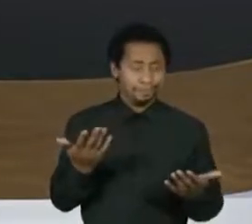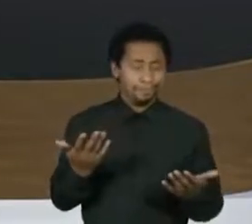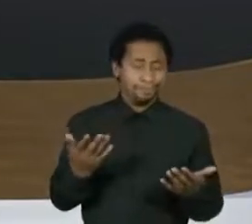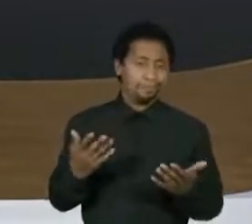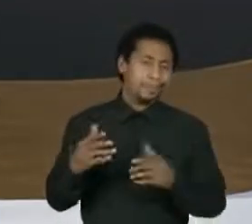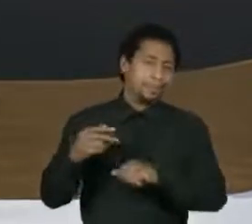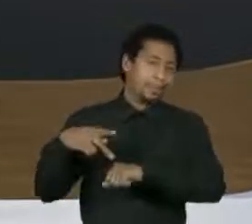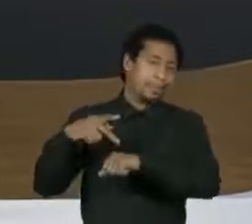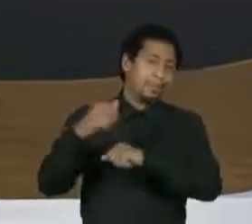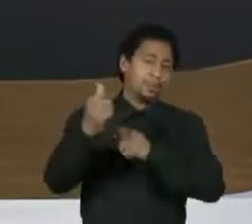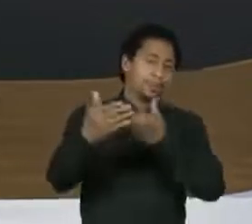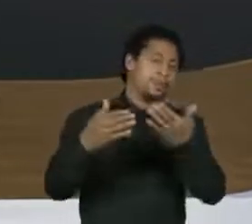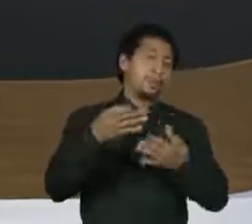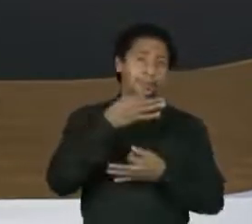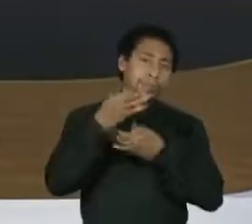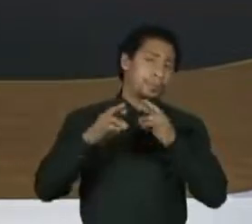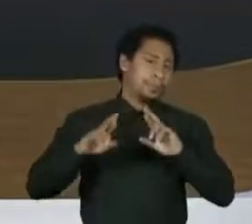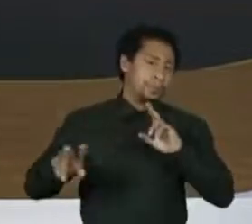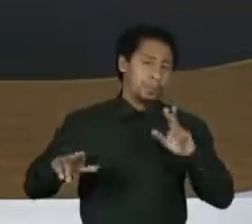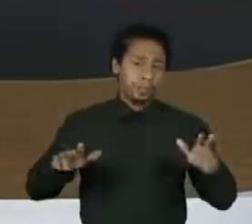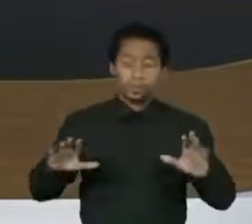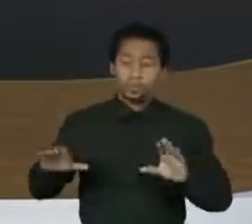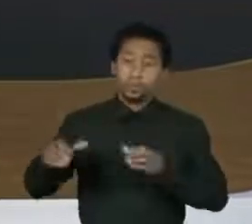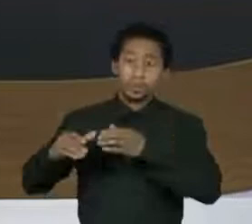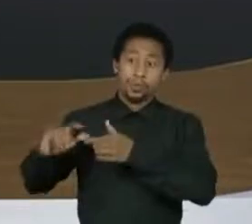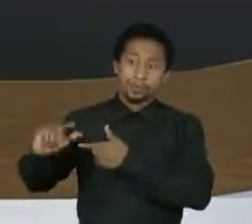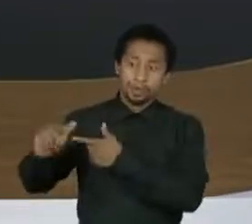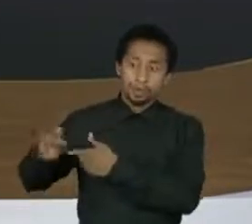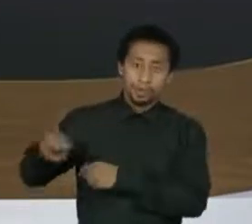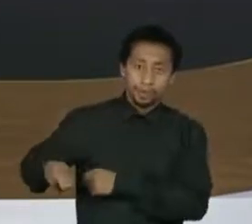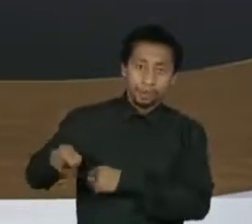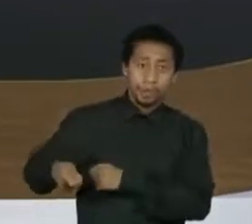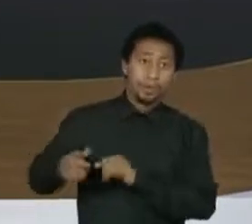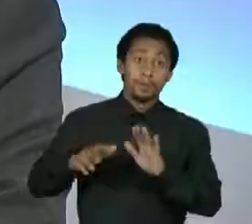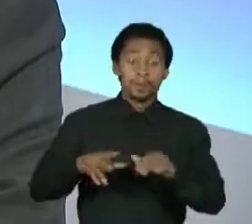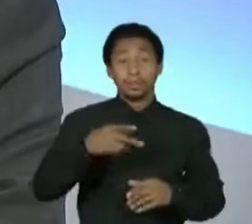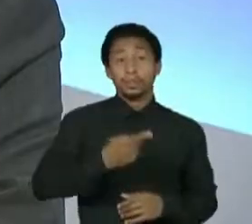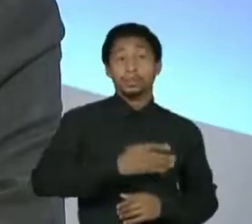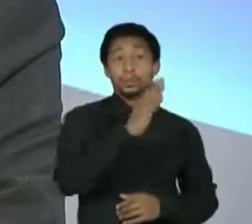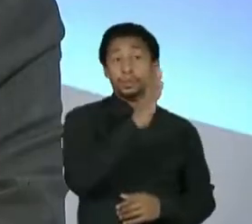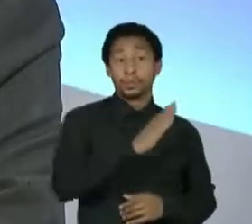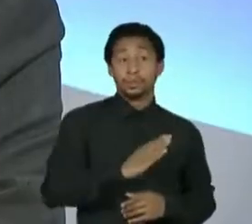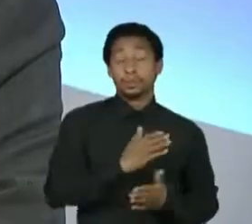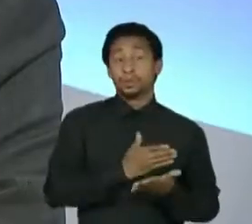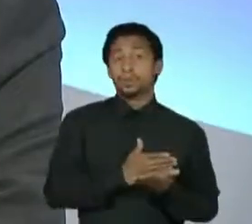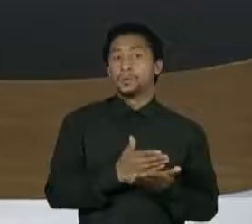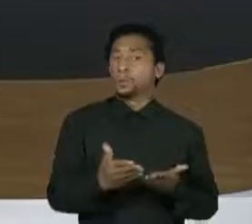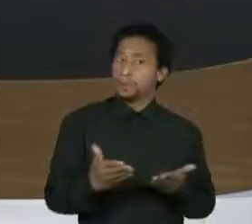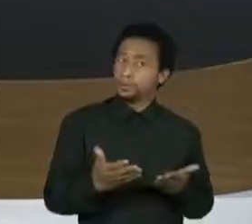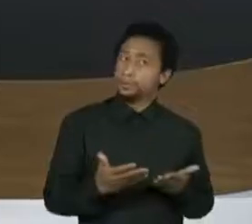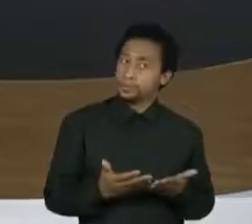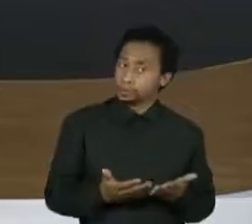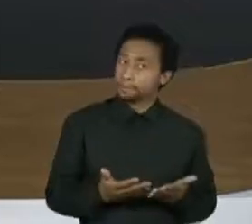públicos, como um conservador. E aqui no Brasil a gente teve no início um